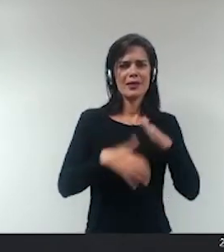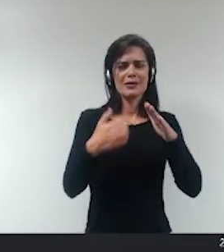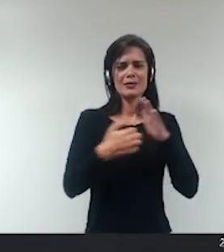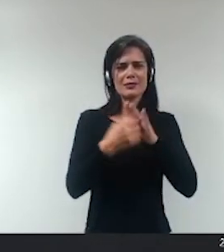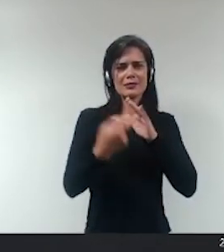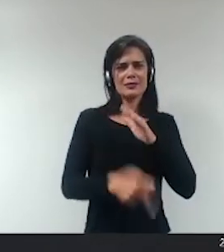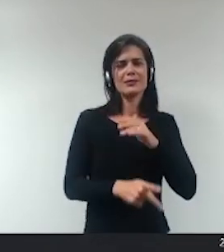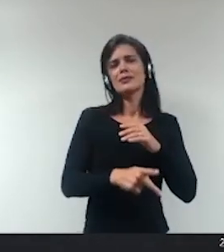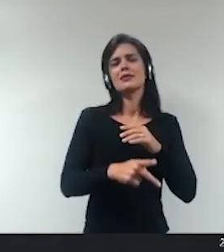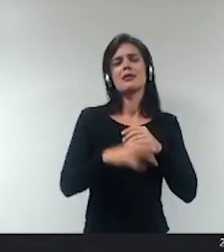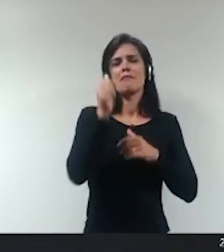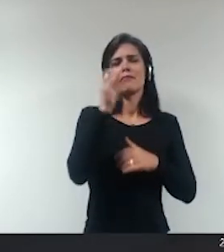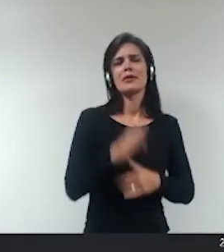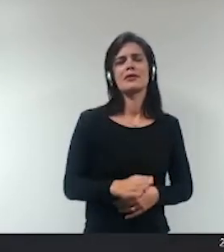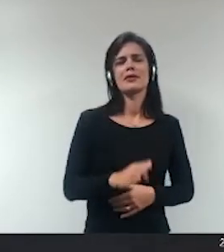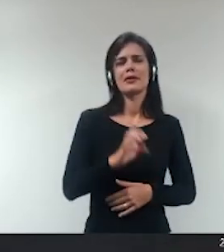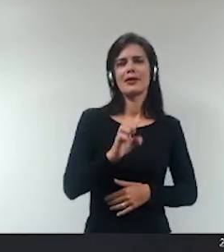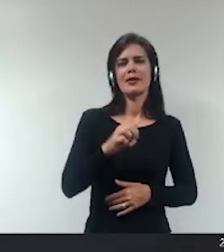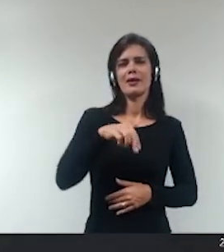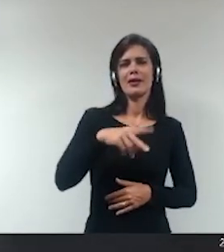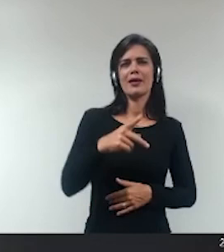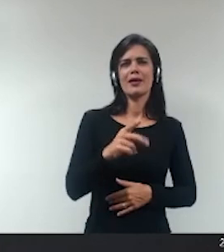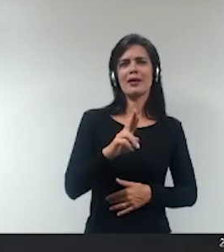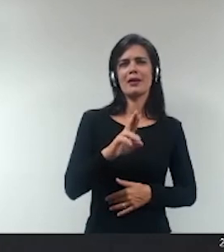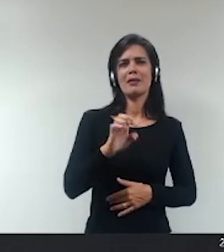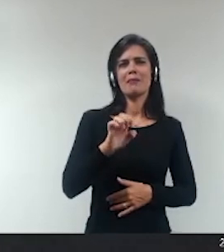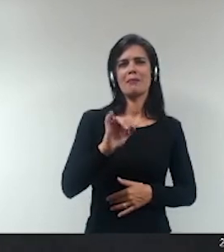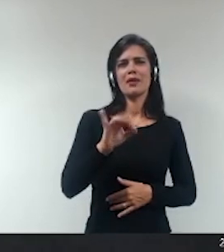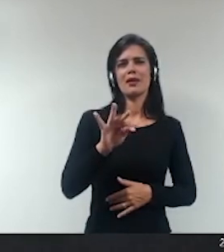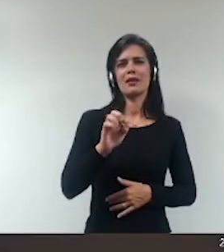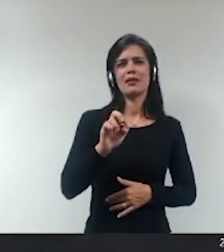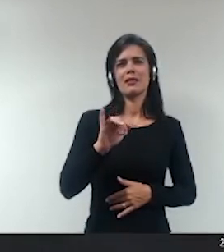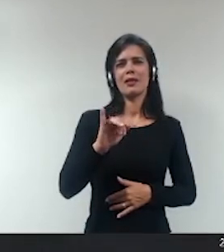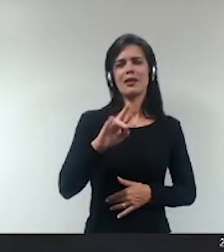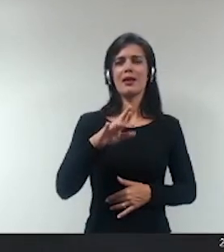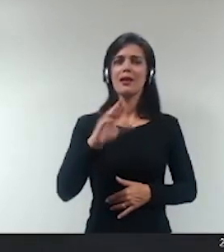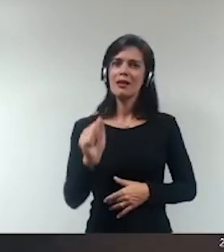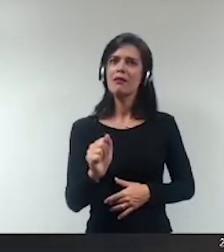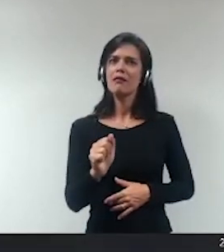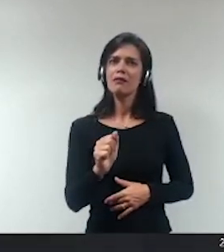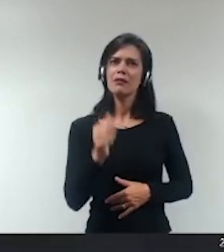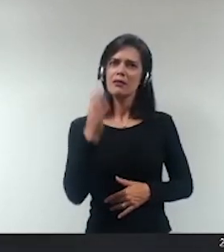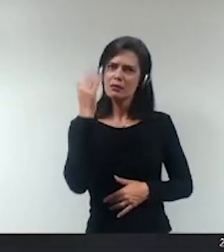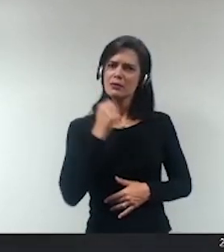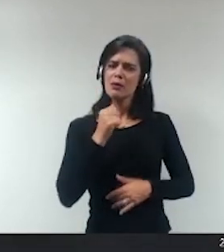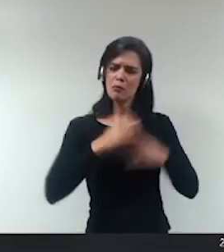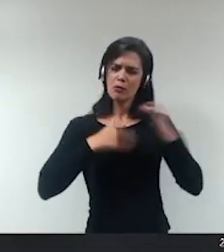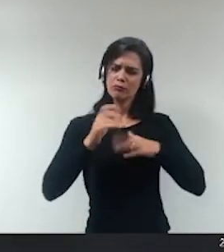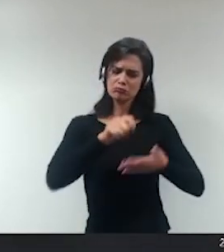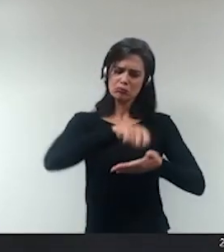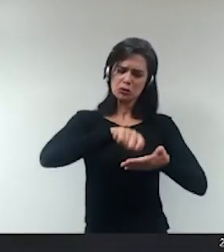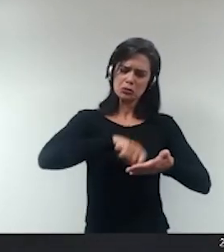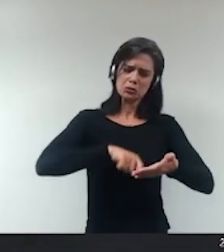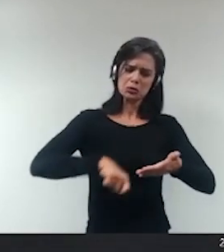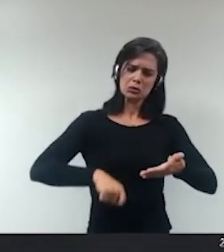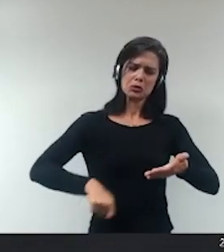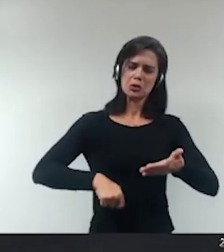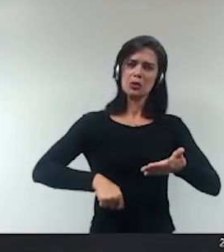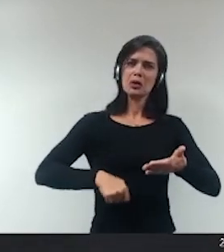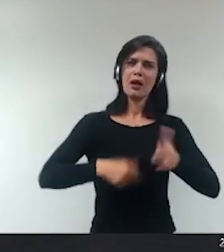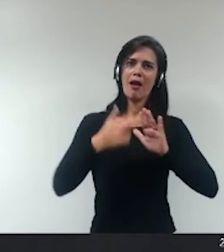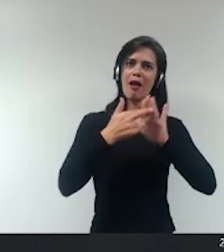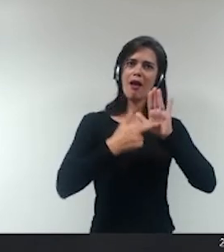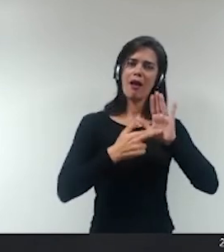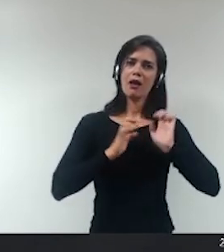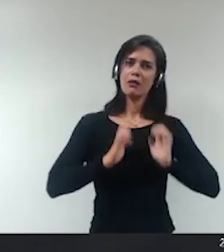brasileiras certamente foram muito bem escritos por profissionais excelentes de excelência no assunto e nós